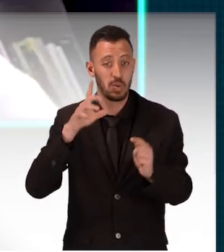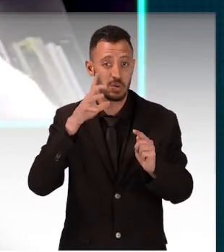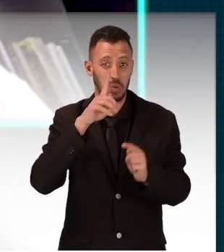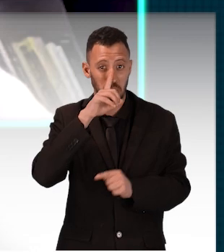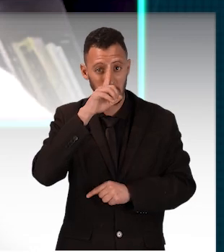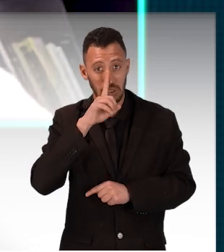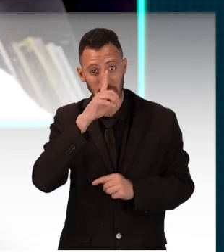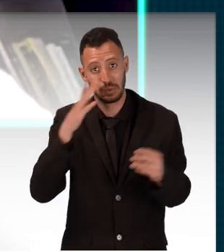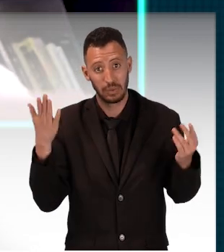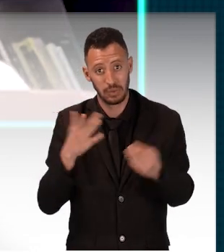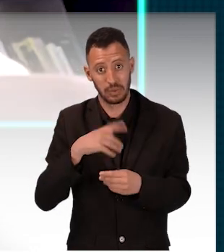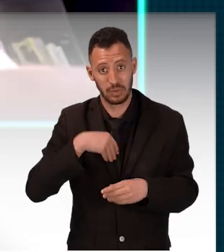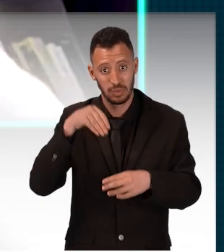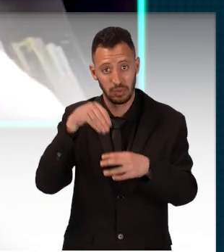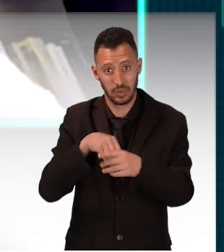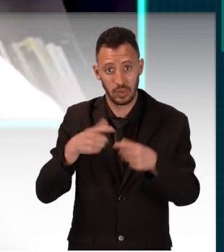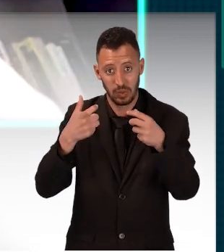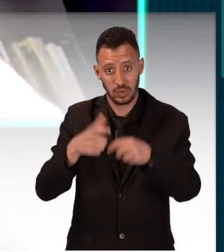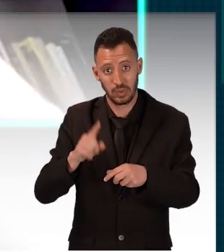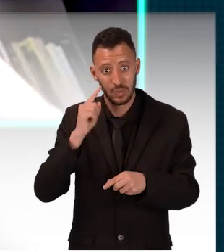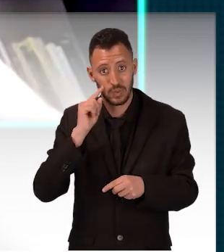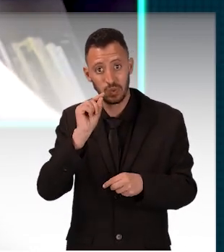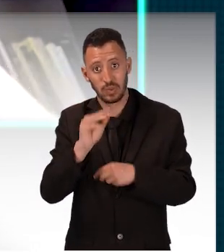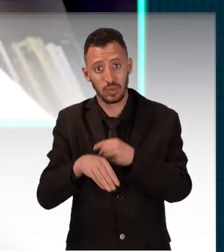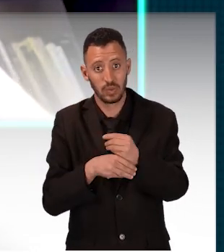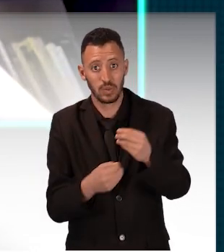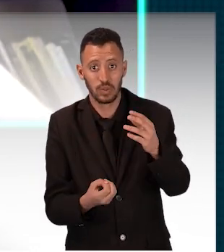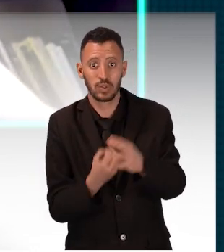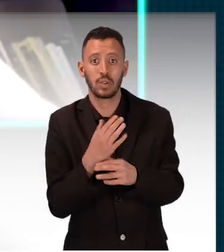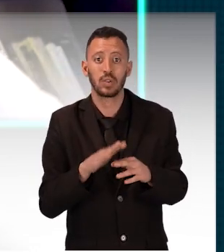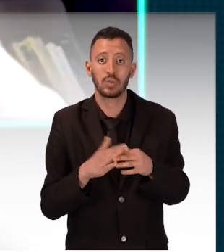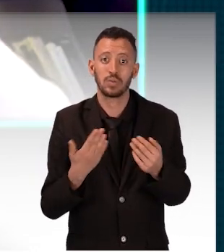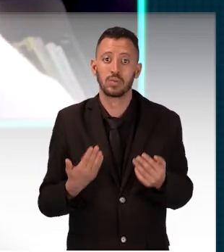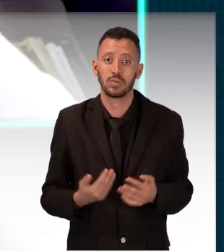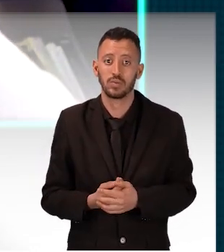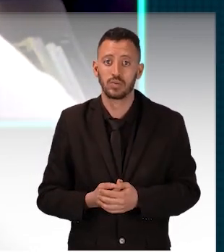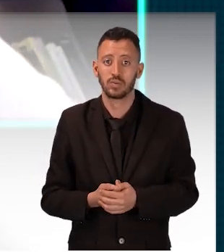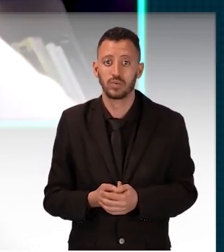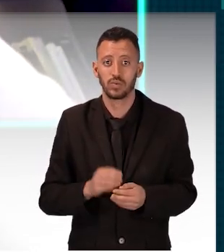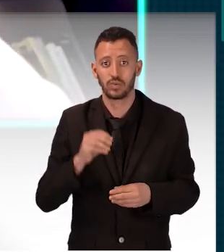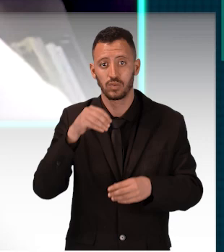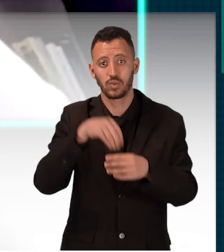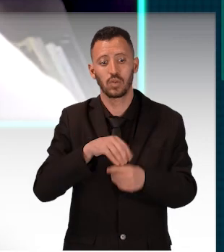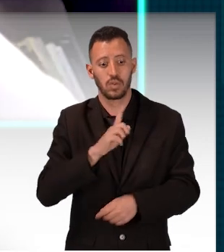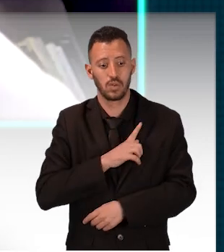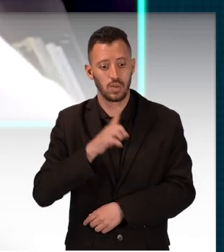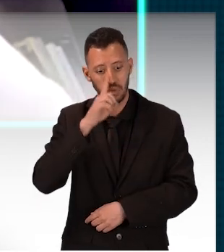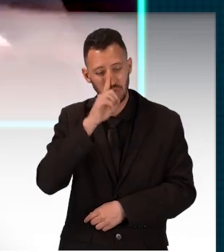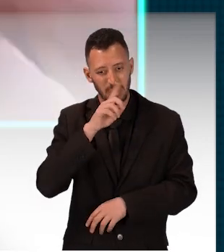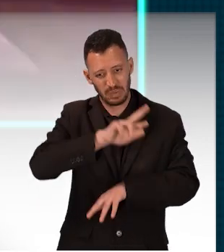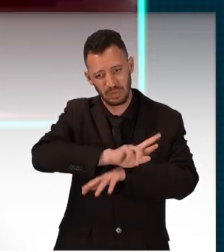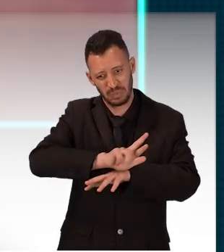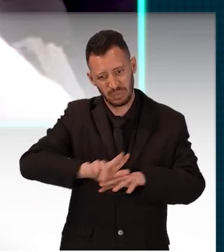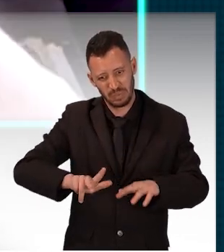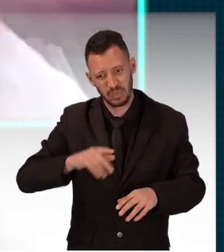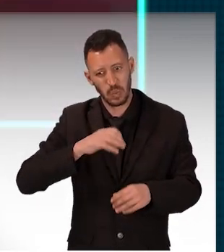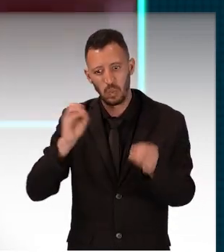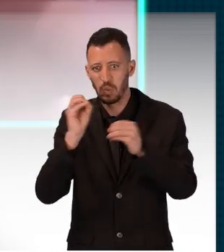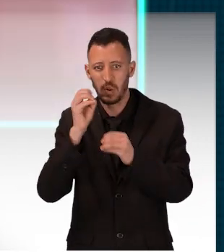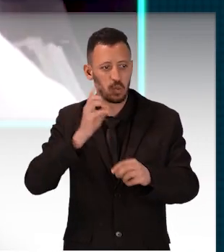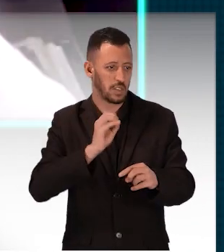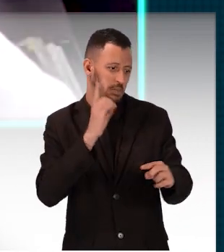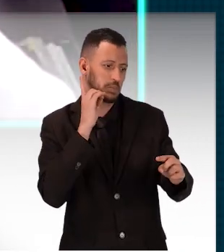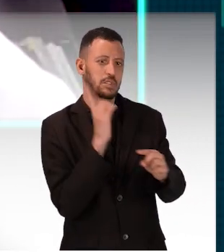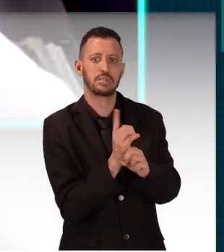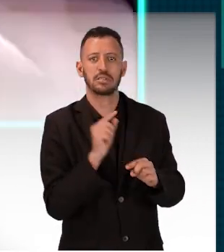Primeiro, por causa das incertezas que estão embutidas nos métodos construtivos delas, que colocam em risco uma série de sítios arqueológicos que não